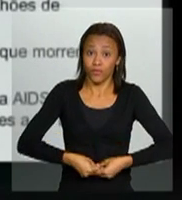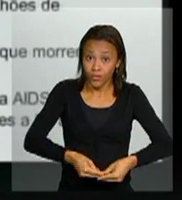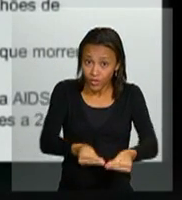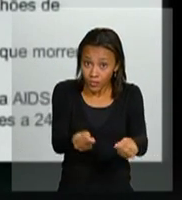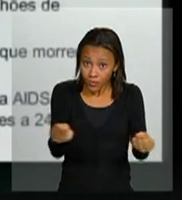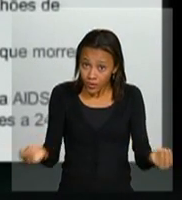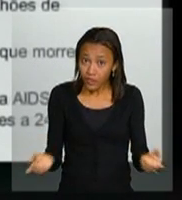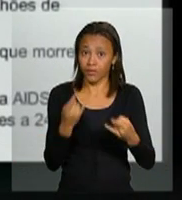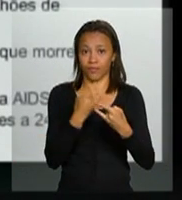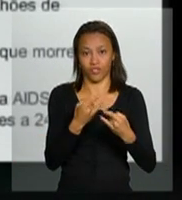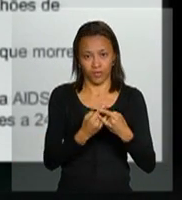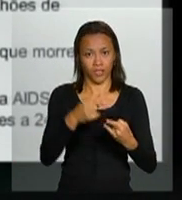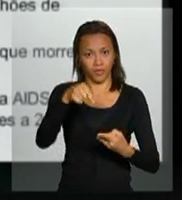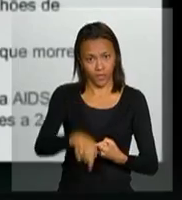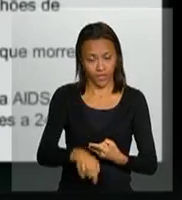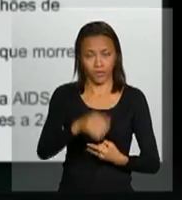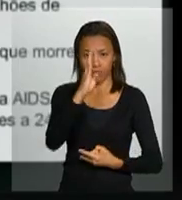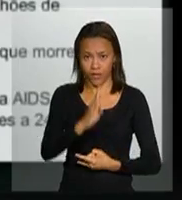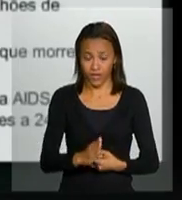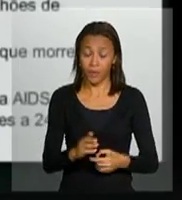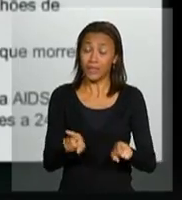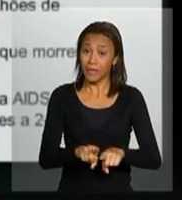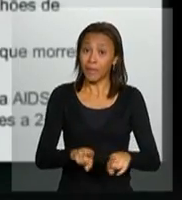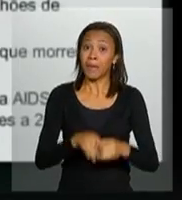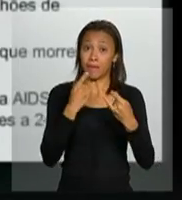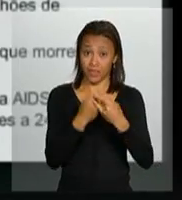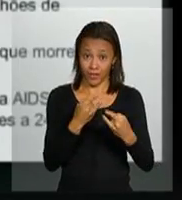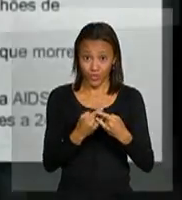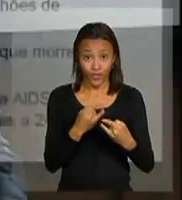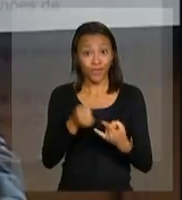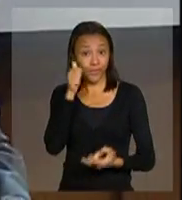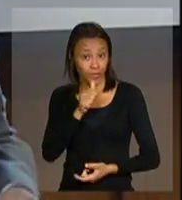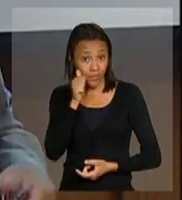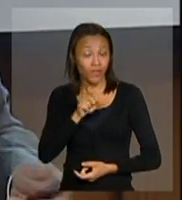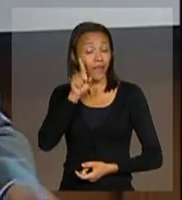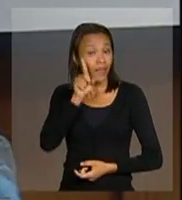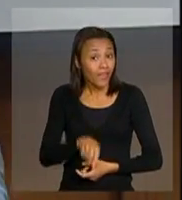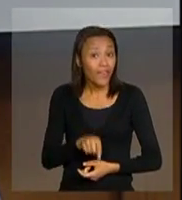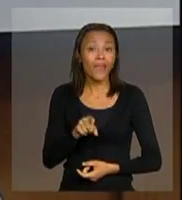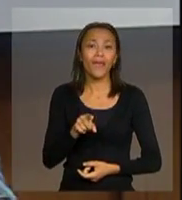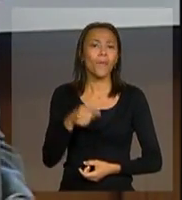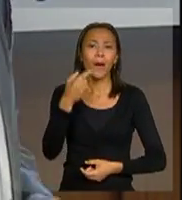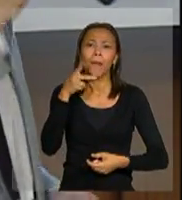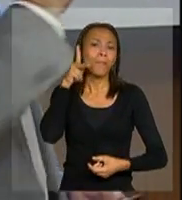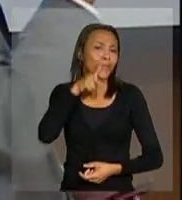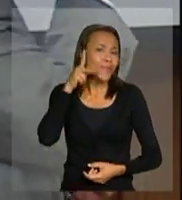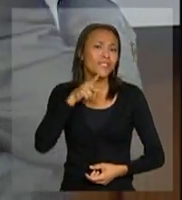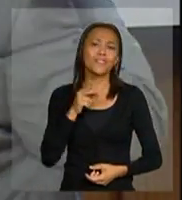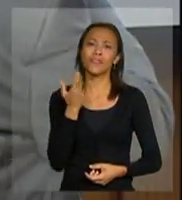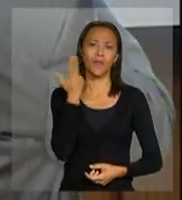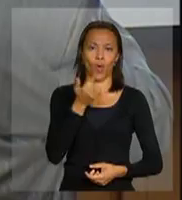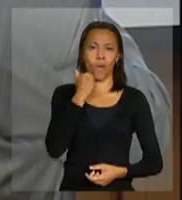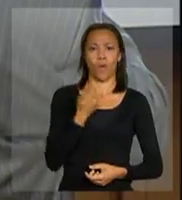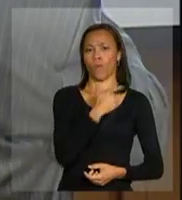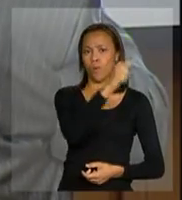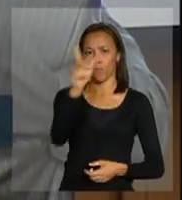de preservativo, inclusive preservativo feminino, que é uma política que não é muito comum em outros países.